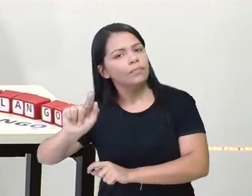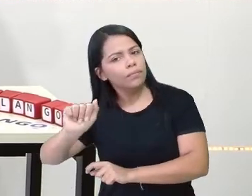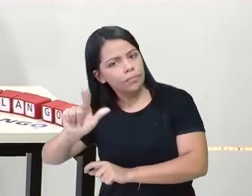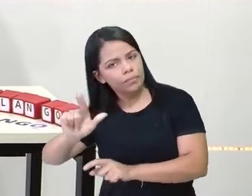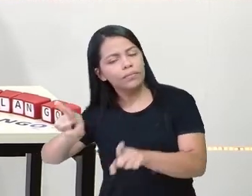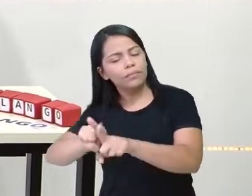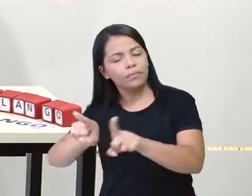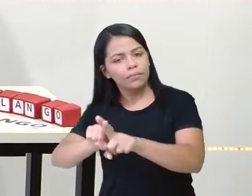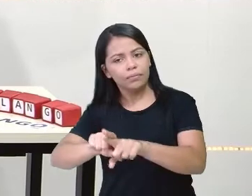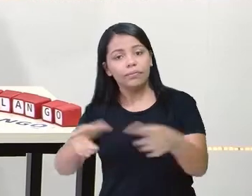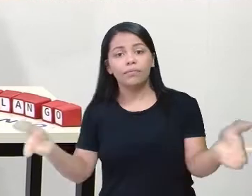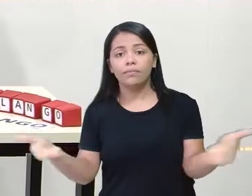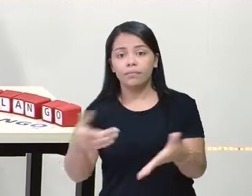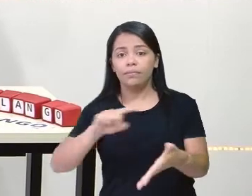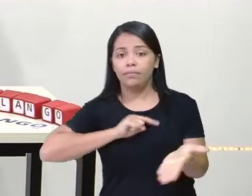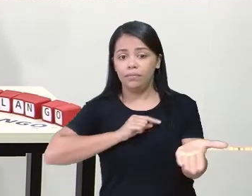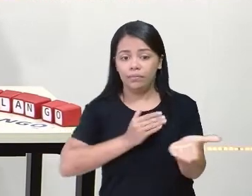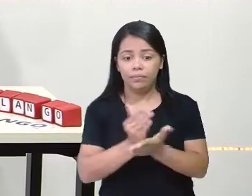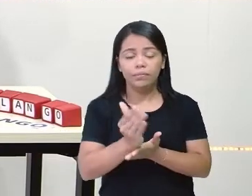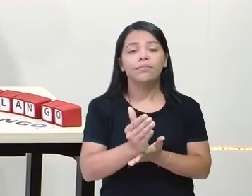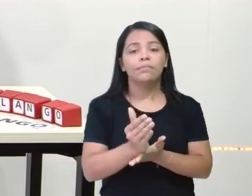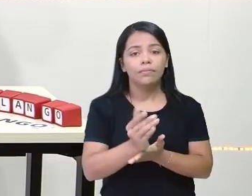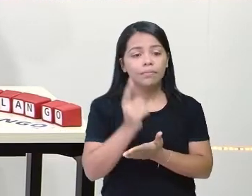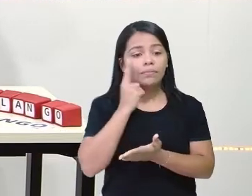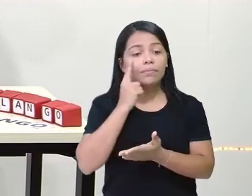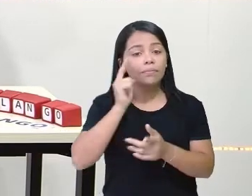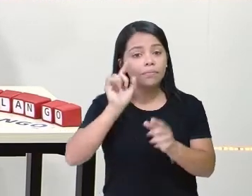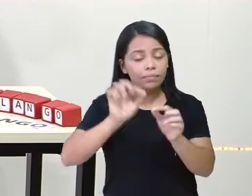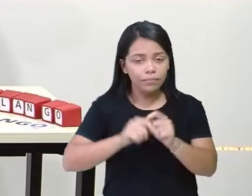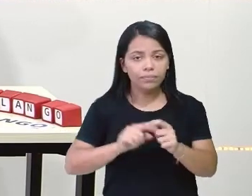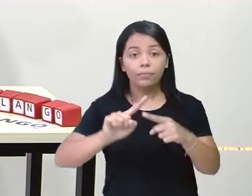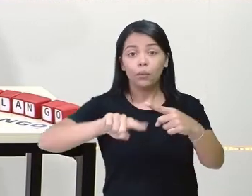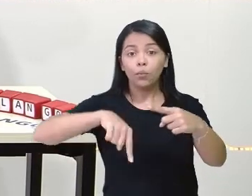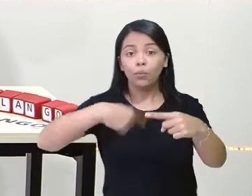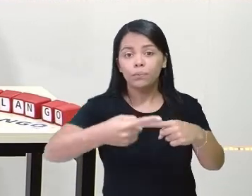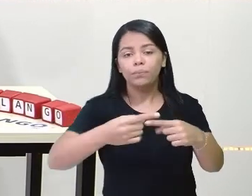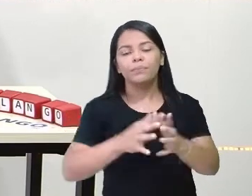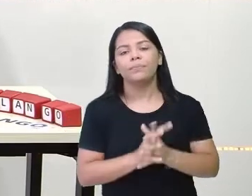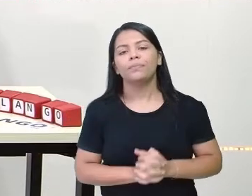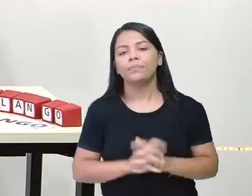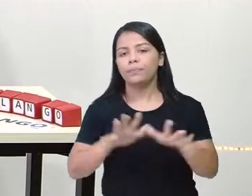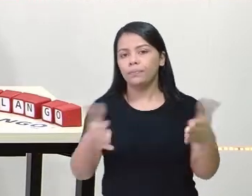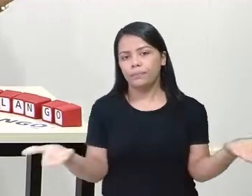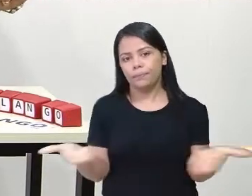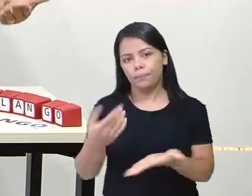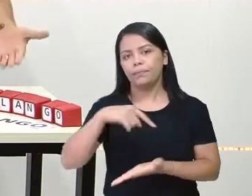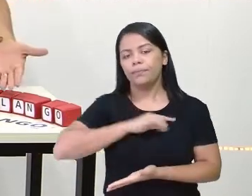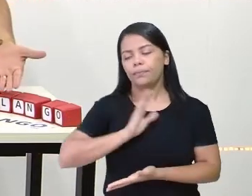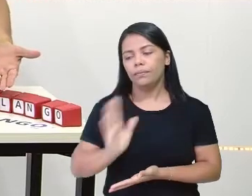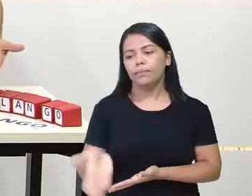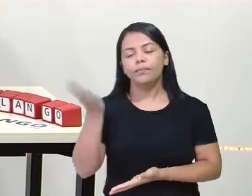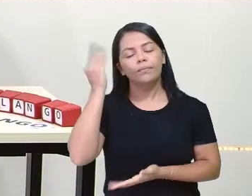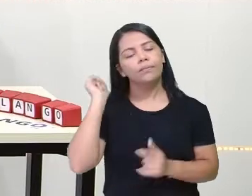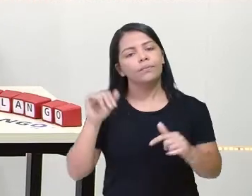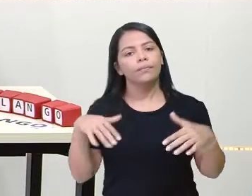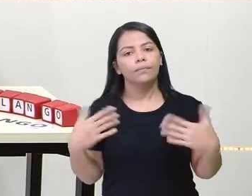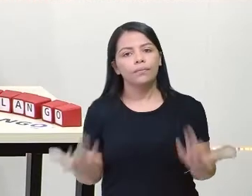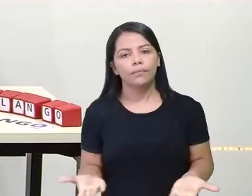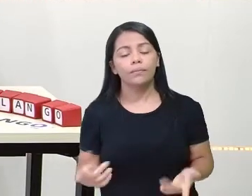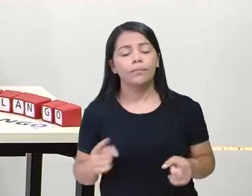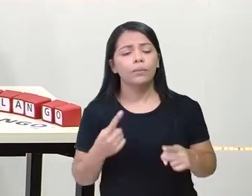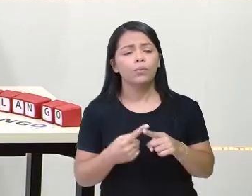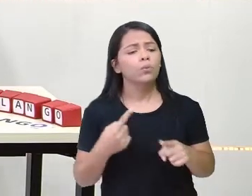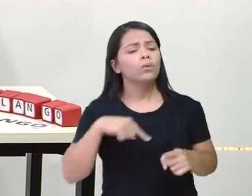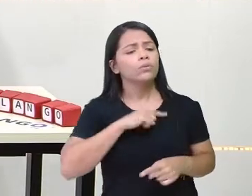Agora vamos para a próxima. Olha aí. A gente já sabe qual é, né? Porque se já tirou calango, já